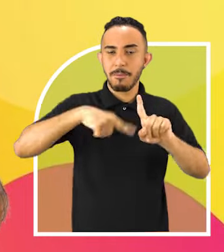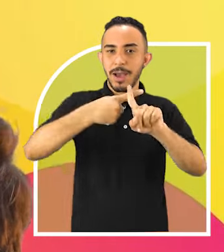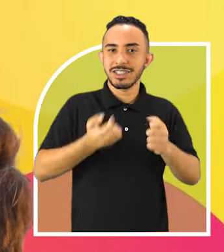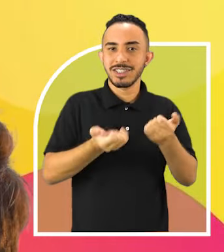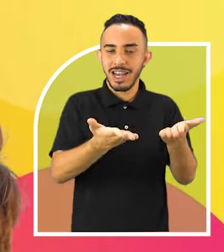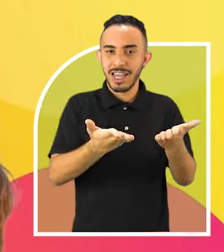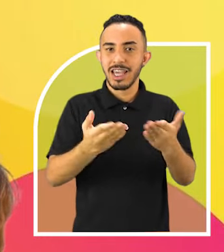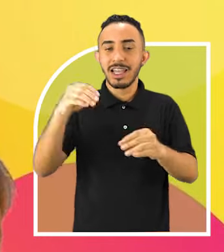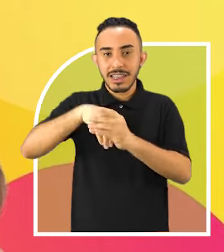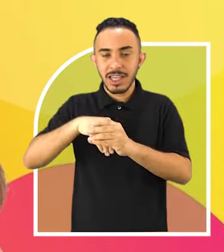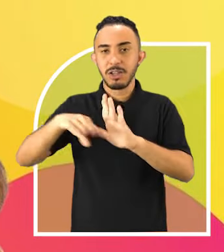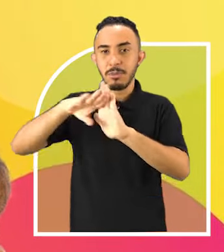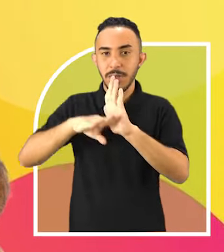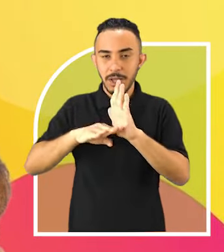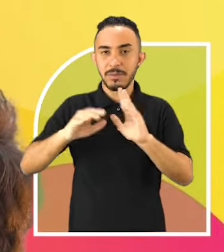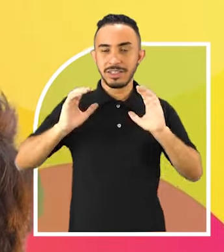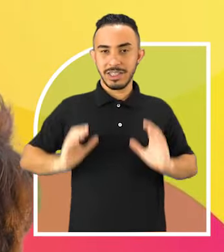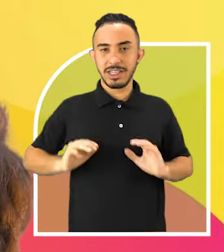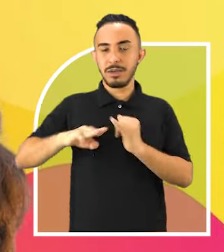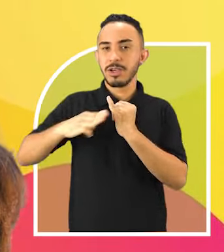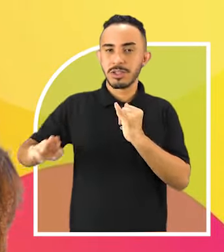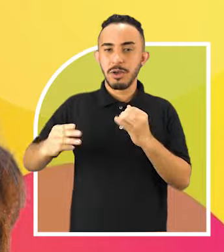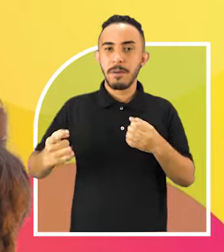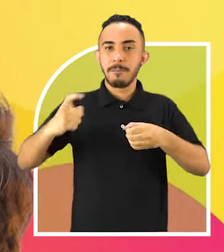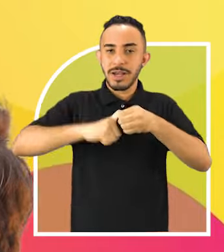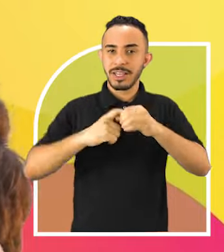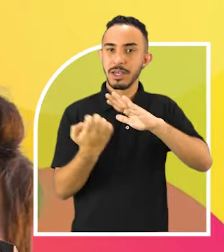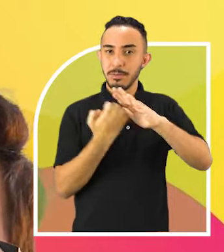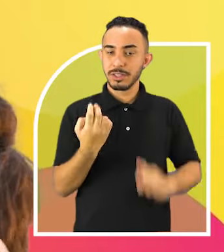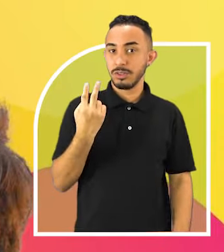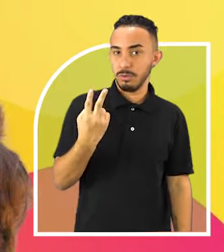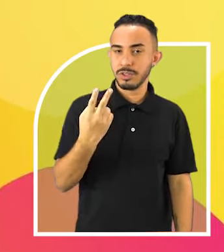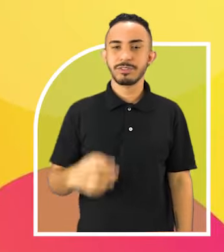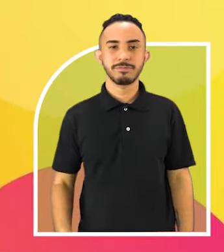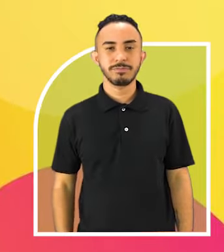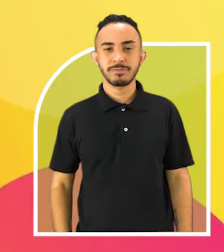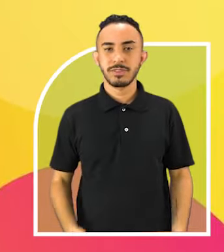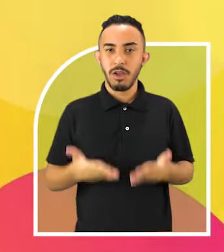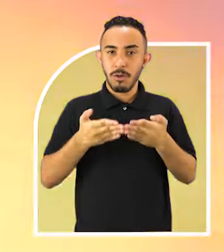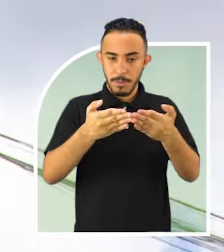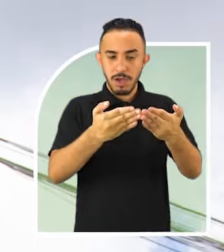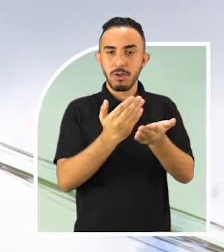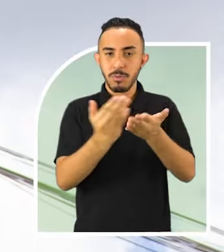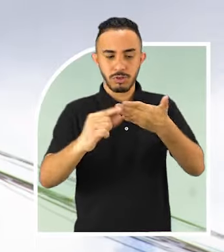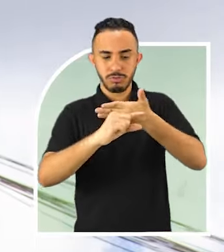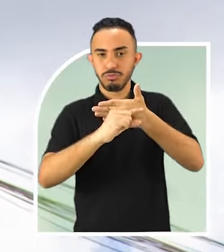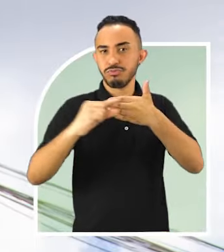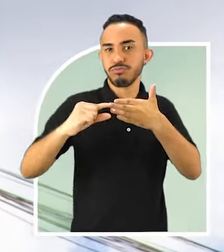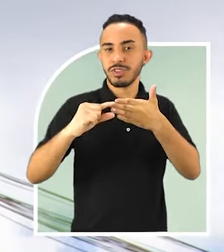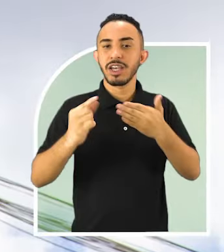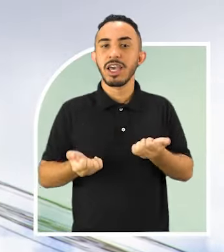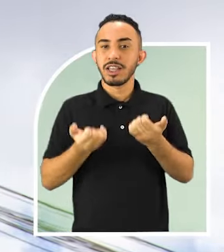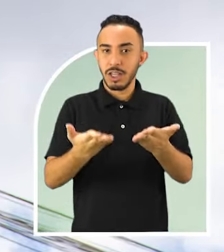DH+. No âmbito do programa Cidadania Marajó, em parceria com a empresa Itaipu Binacional. As primeiras embarcações foram adesivadas